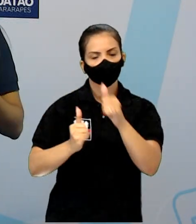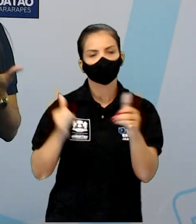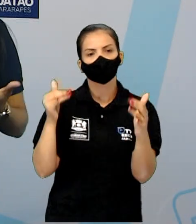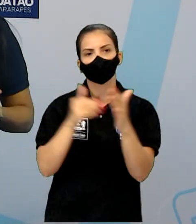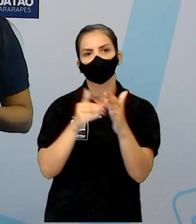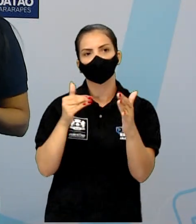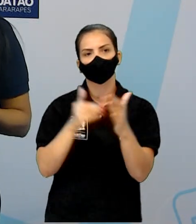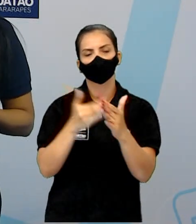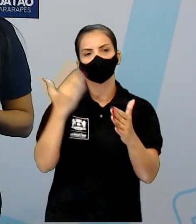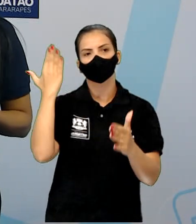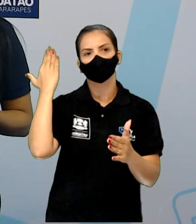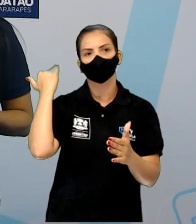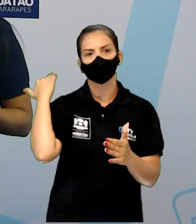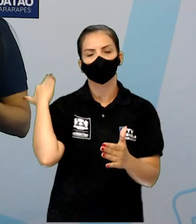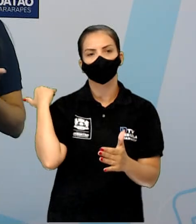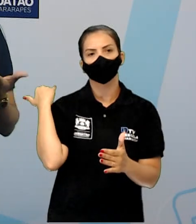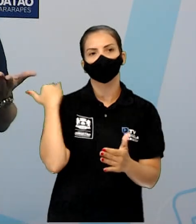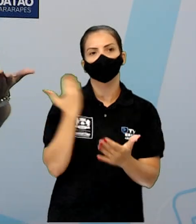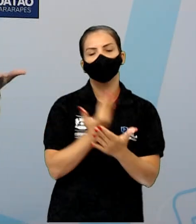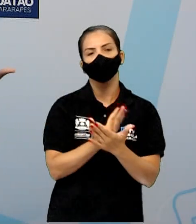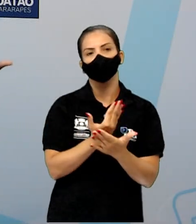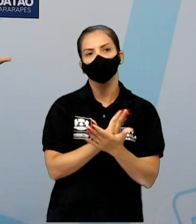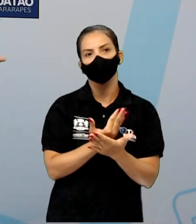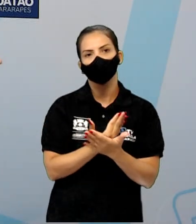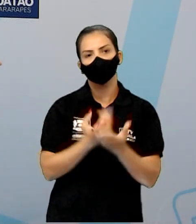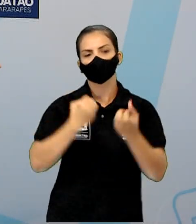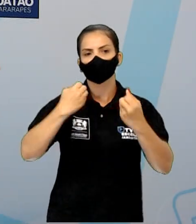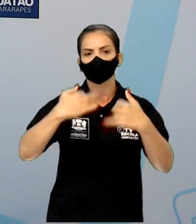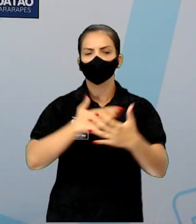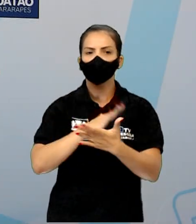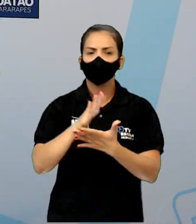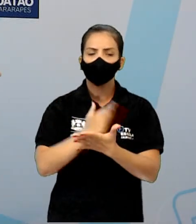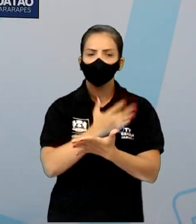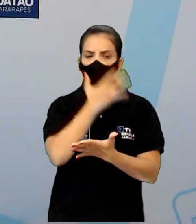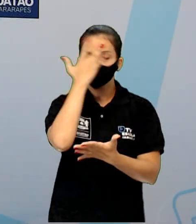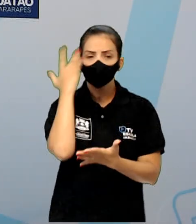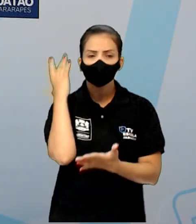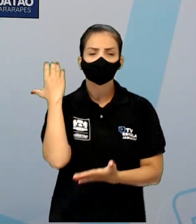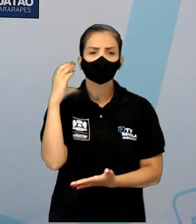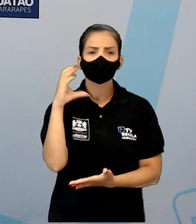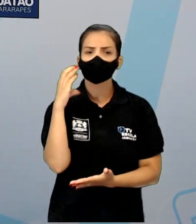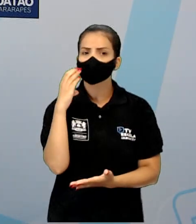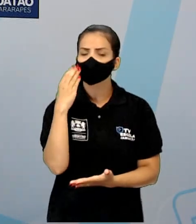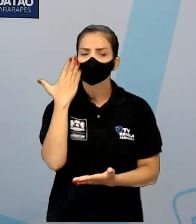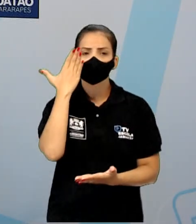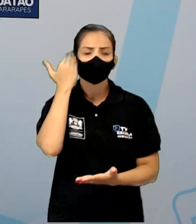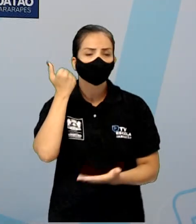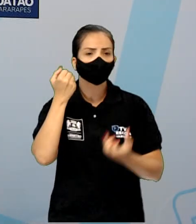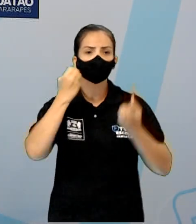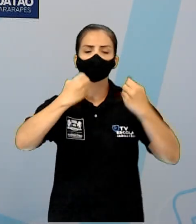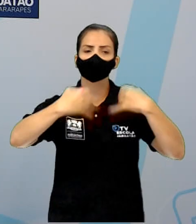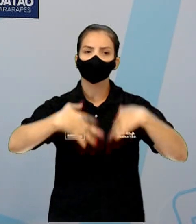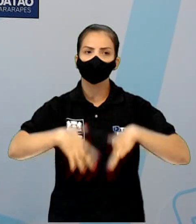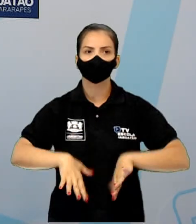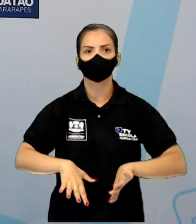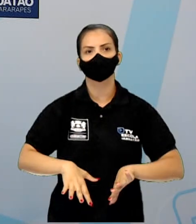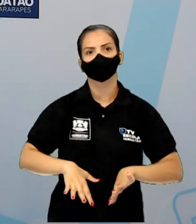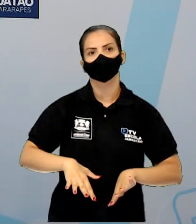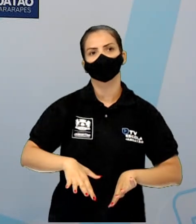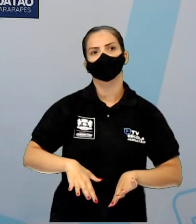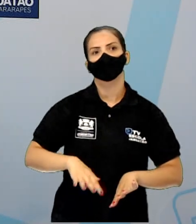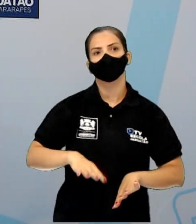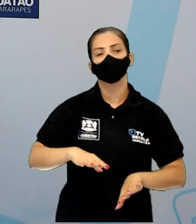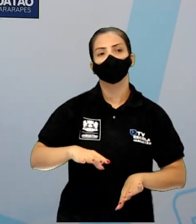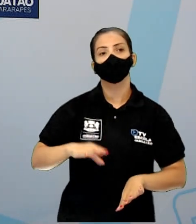explicar algo que, assim, cientificamente, gente não consegue explicar. Já o conto não é invenção. O povo